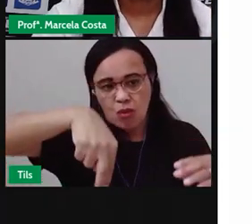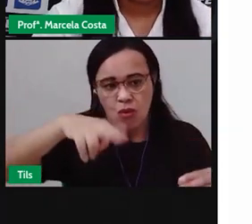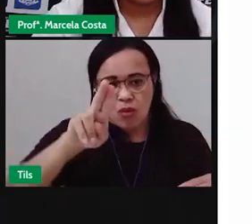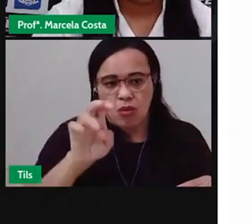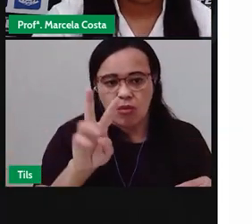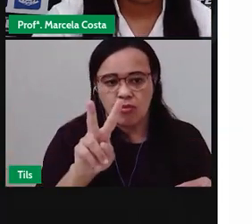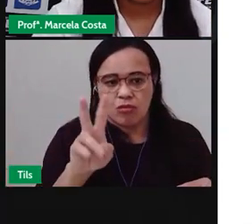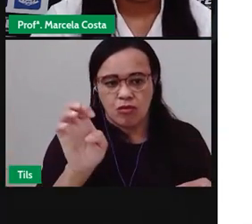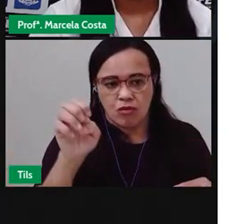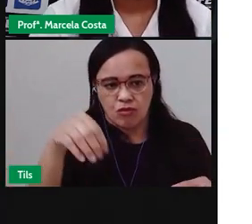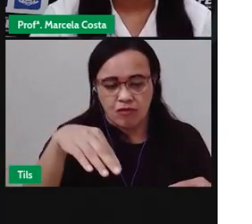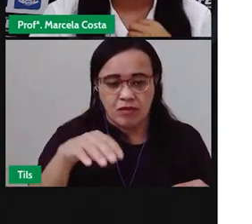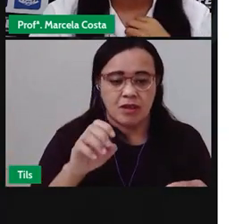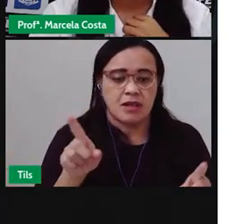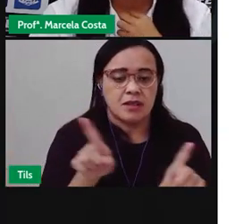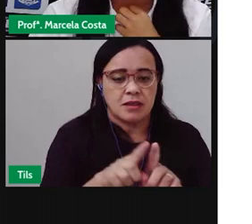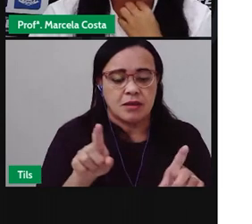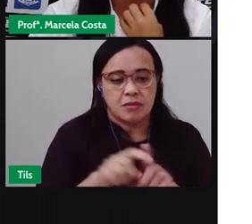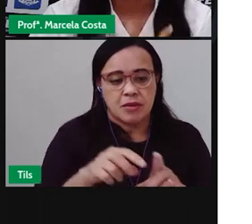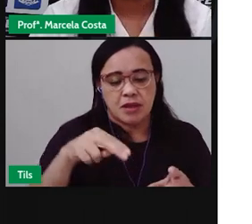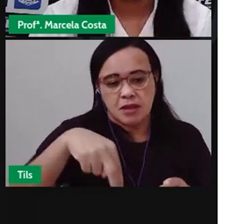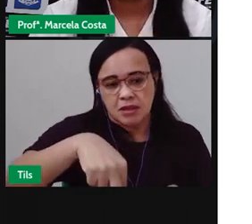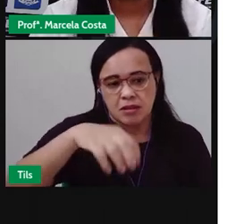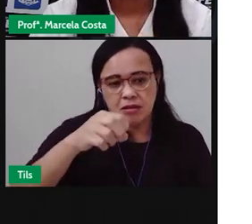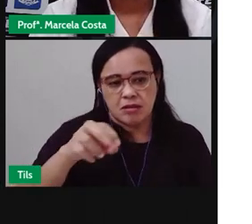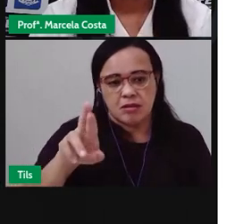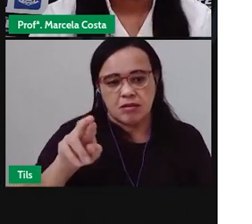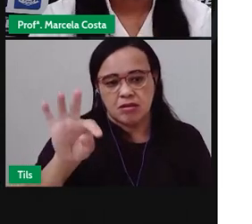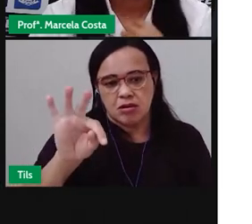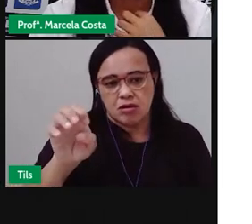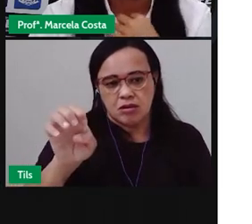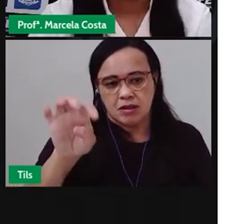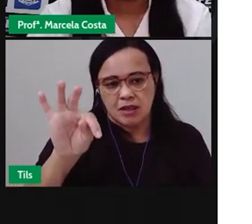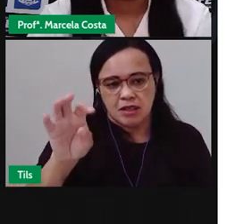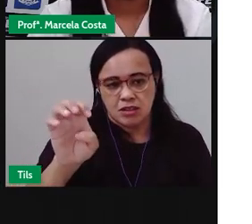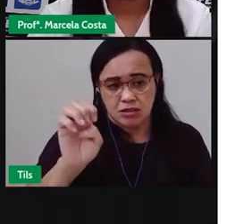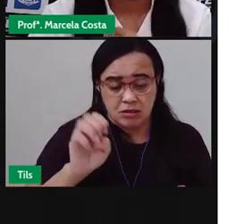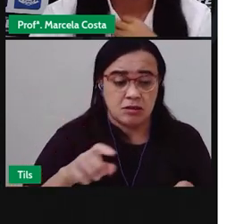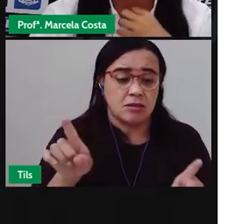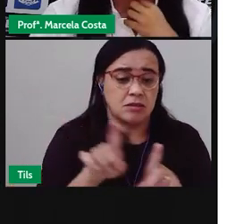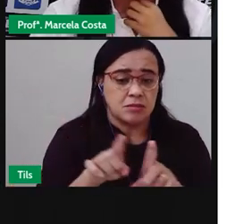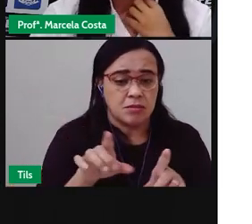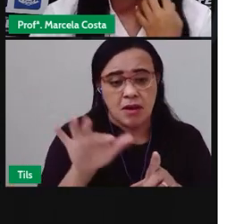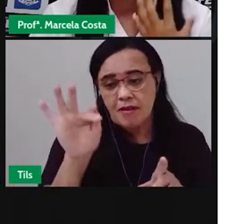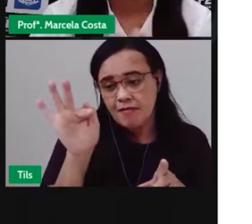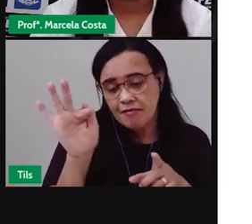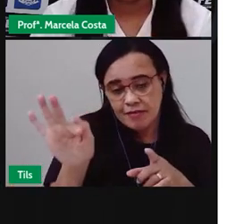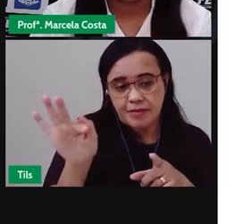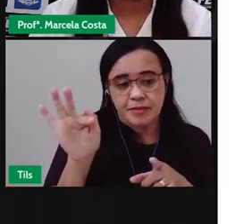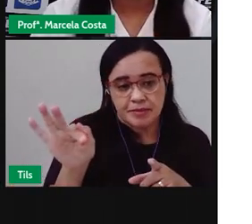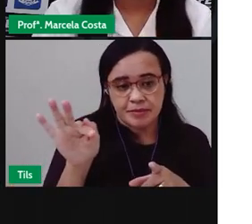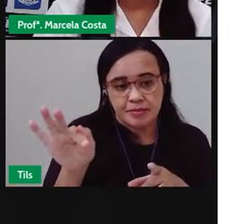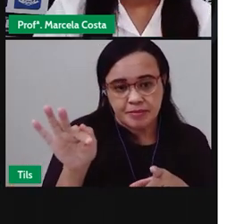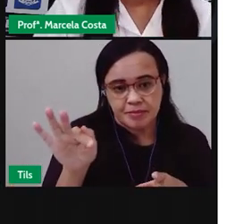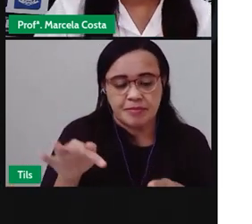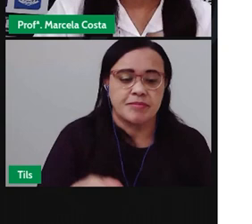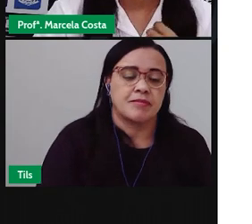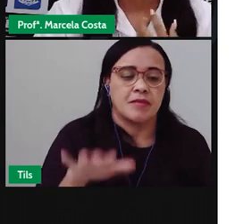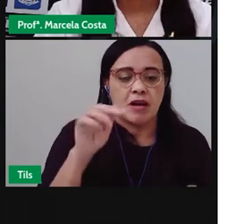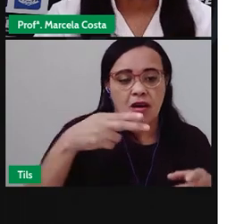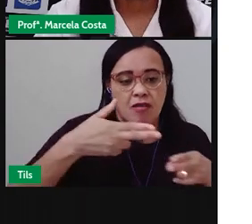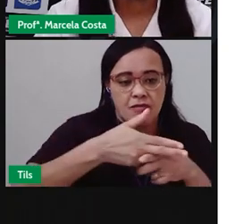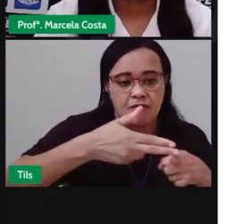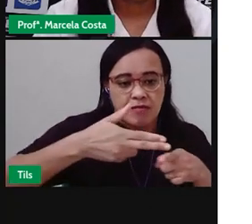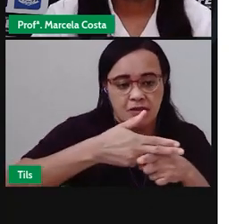O F Que vai ter o som de Fê Nê Esse Fê que a gente vê aí na palavra faca Na